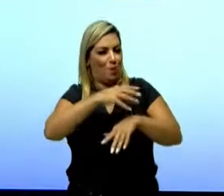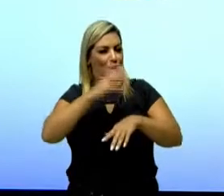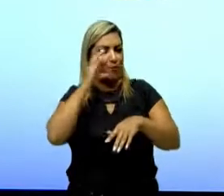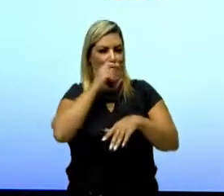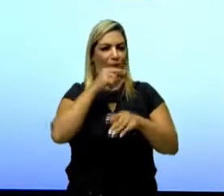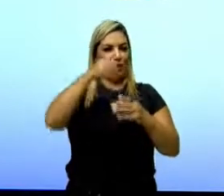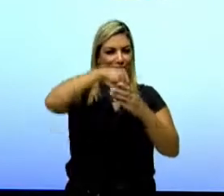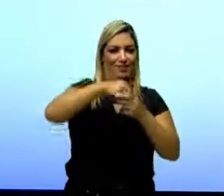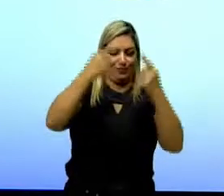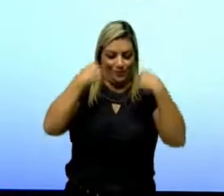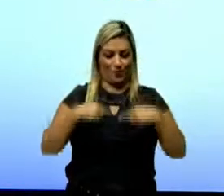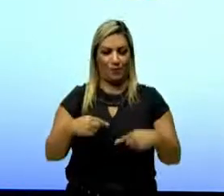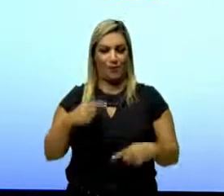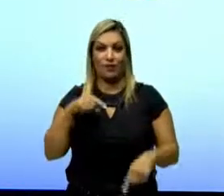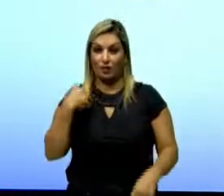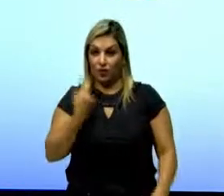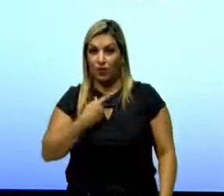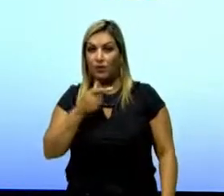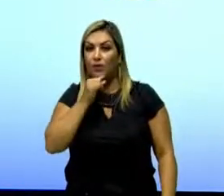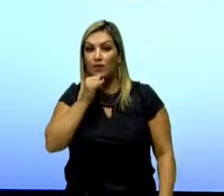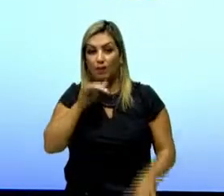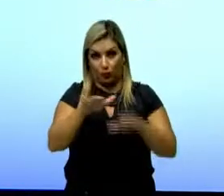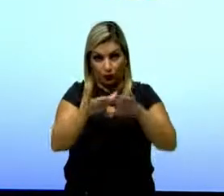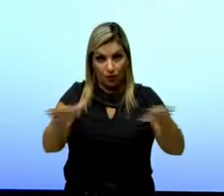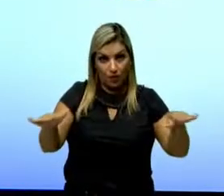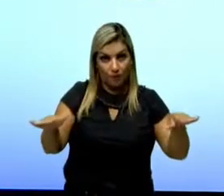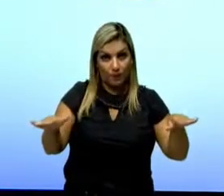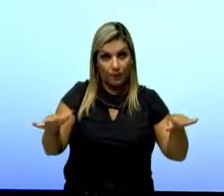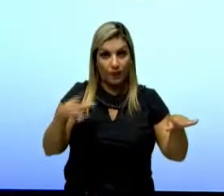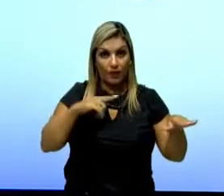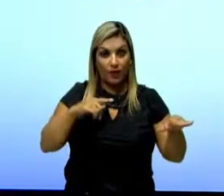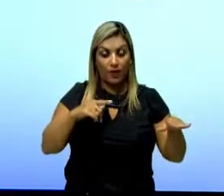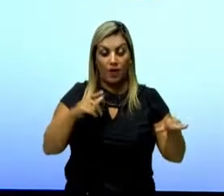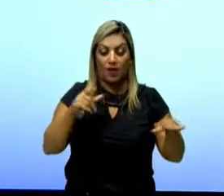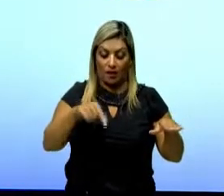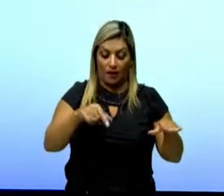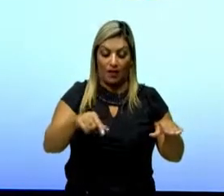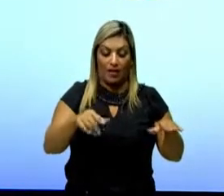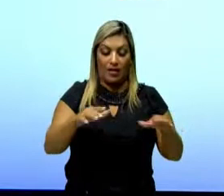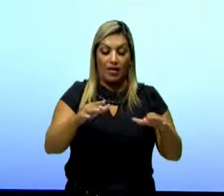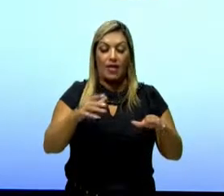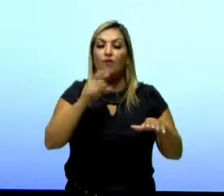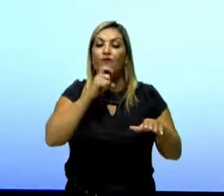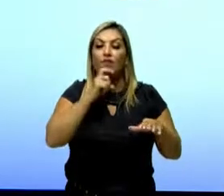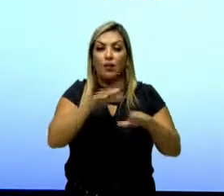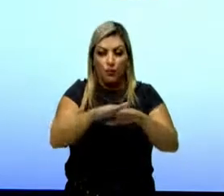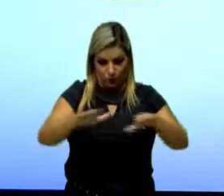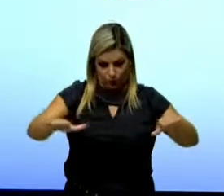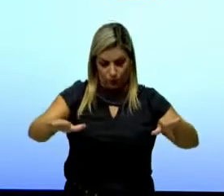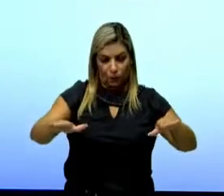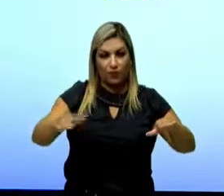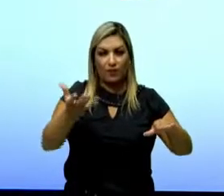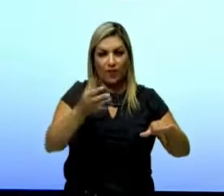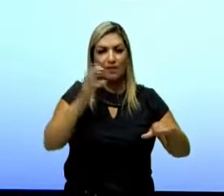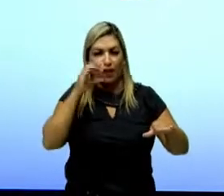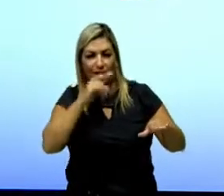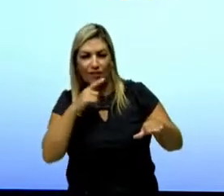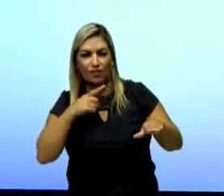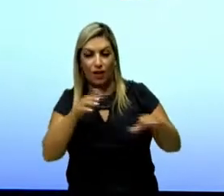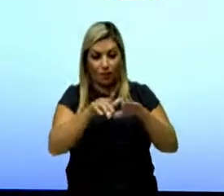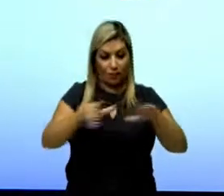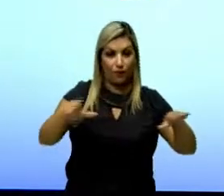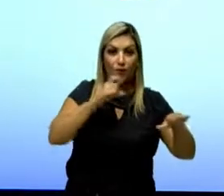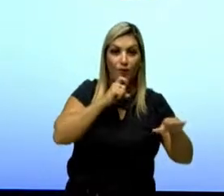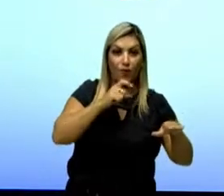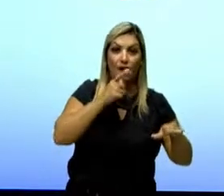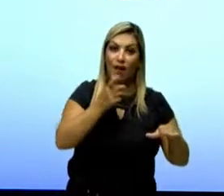Então, se nós quisermos esfriar uma superfície, por exemplo, nós podemos simplesmente colocar água sobre essa superfície. Essa água vai roubar